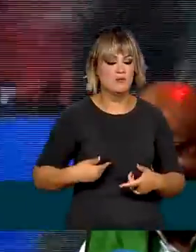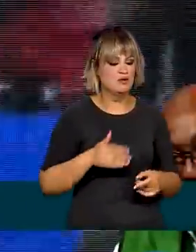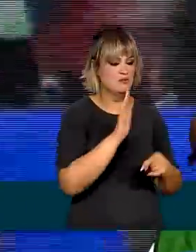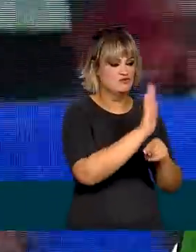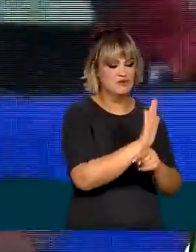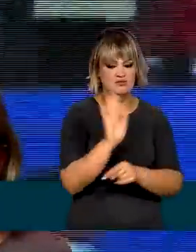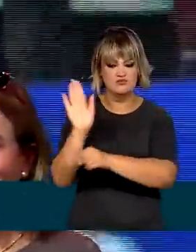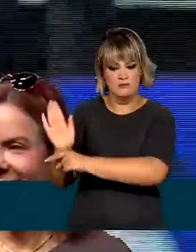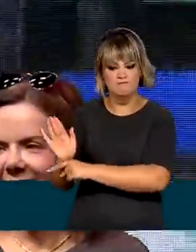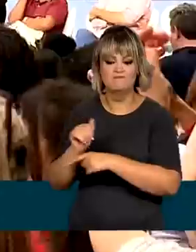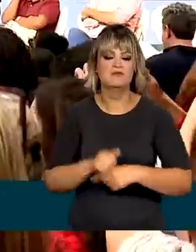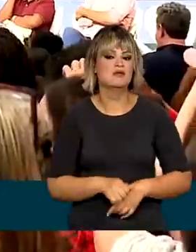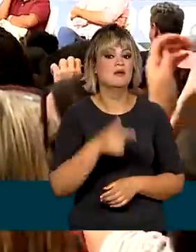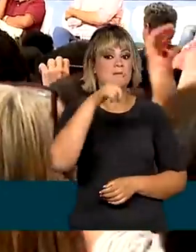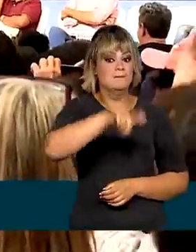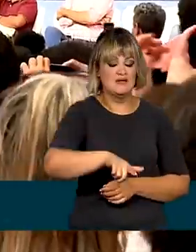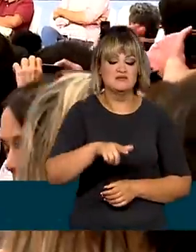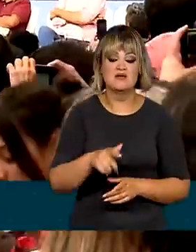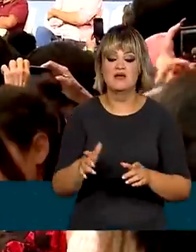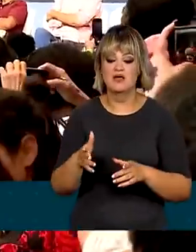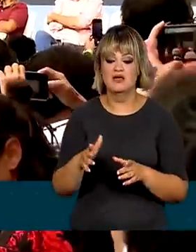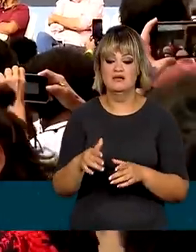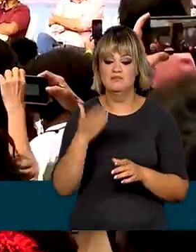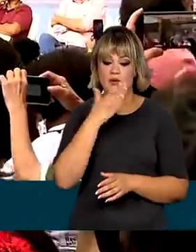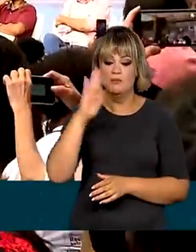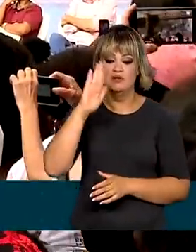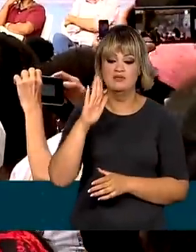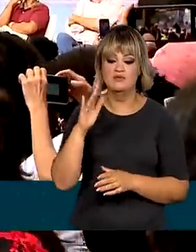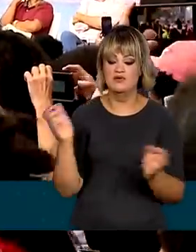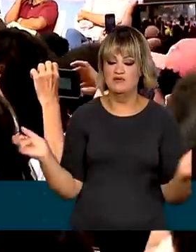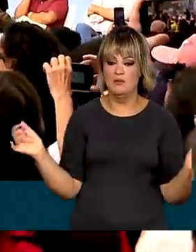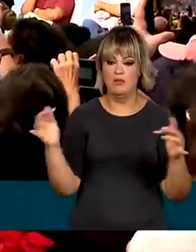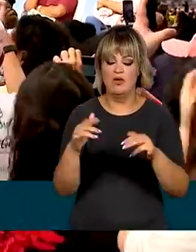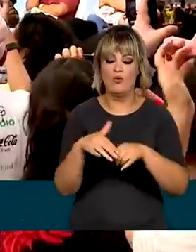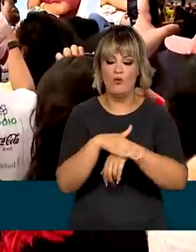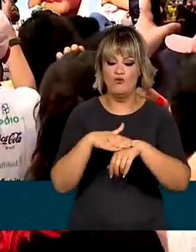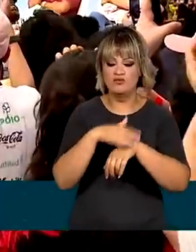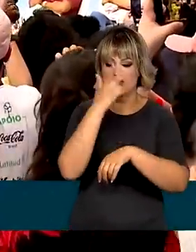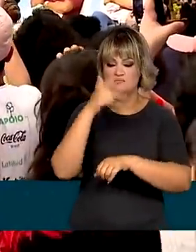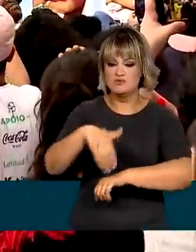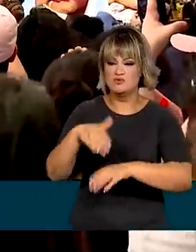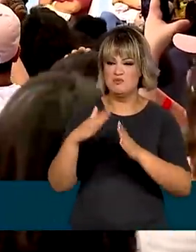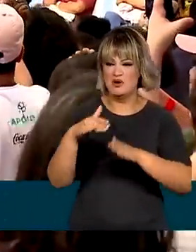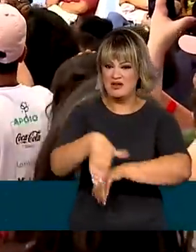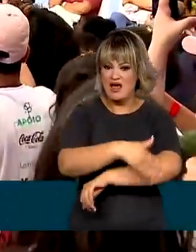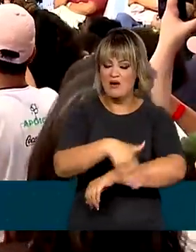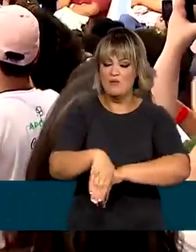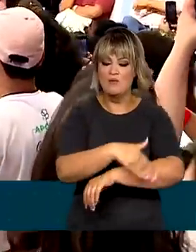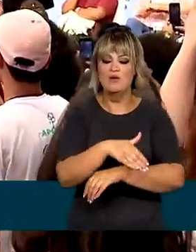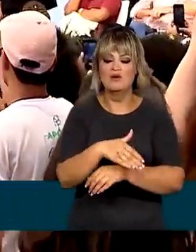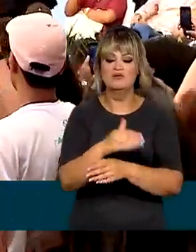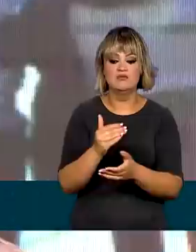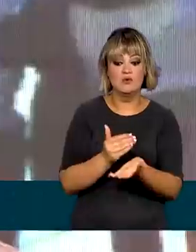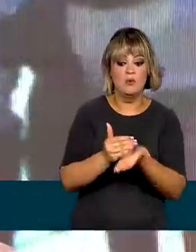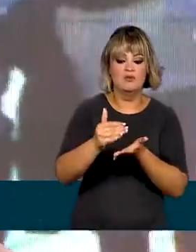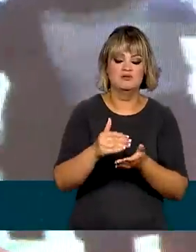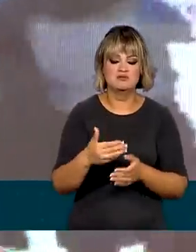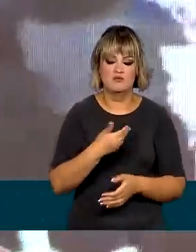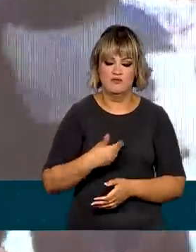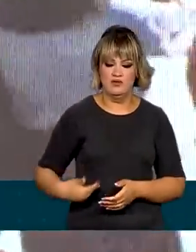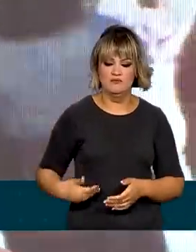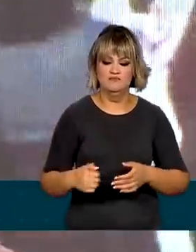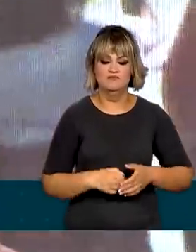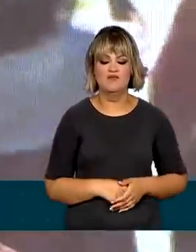Adiantou ainda que vai participar de um encontro com o povo de rua da cidade de São Paulo, já no início do governo. Como